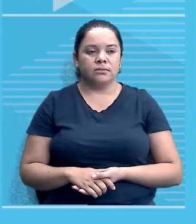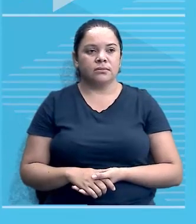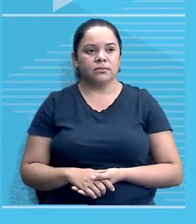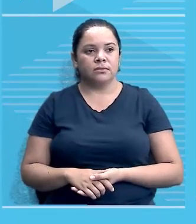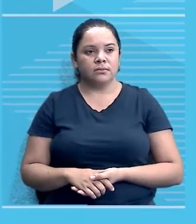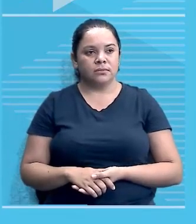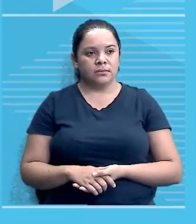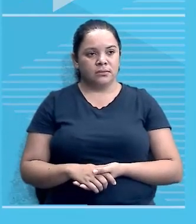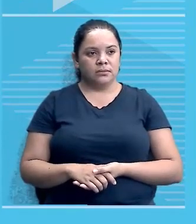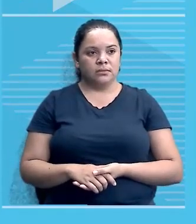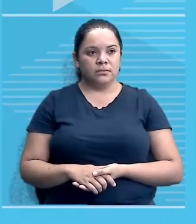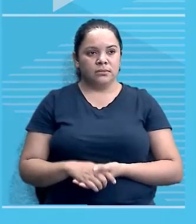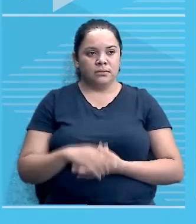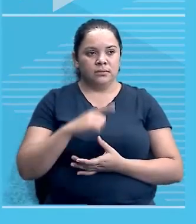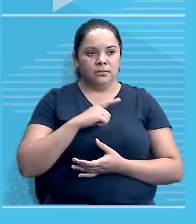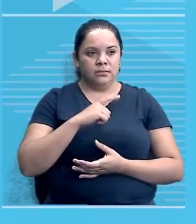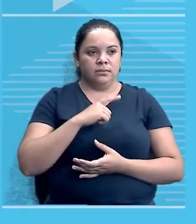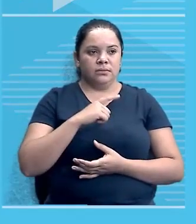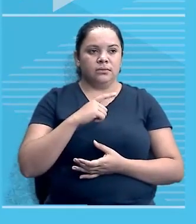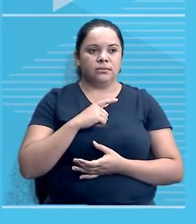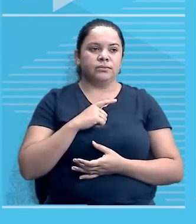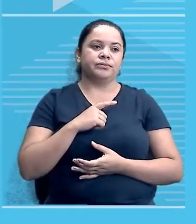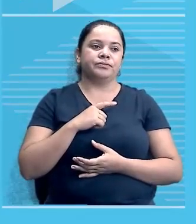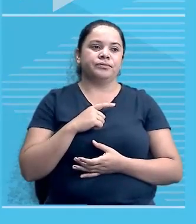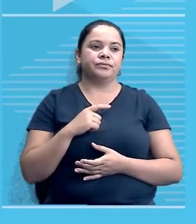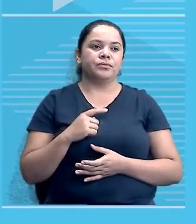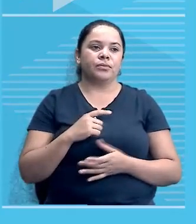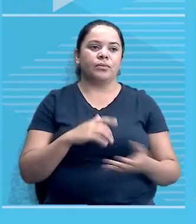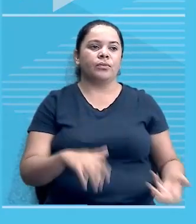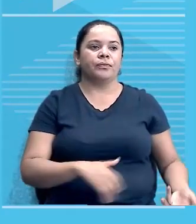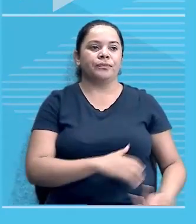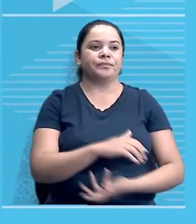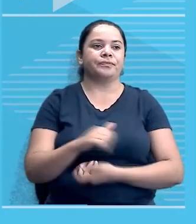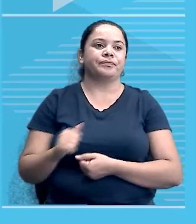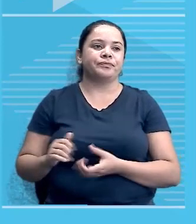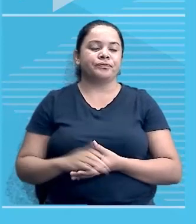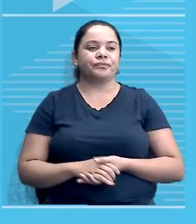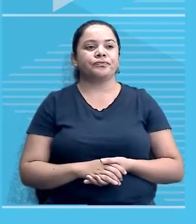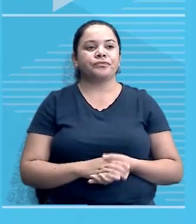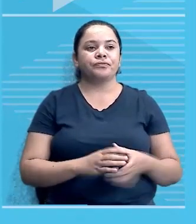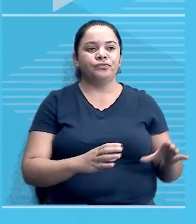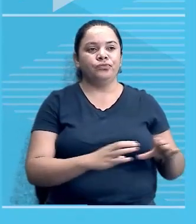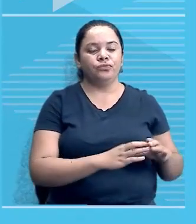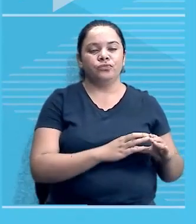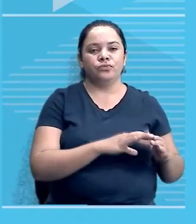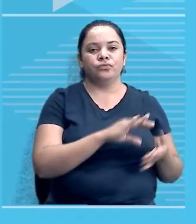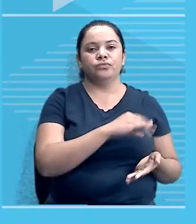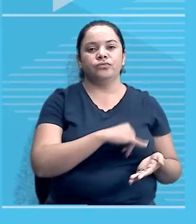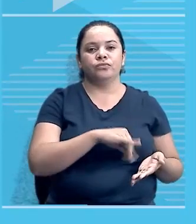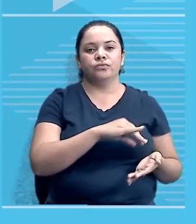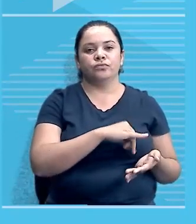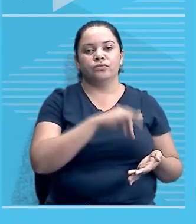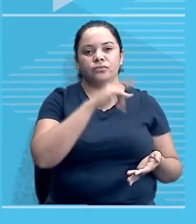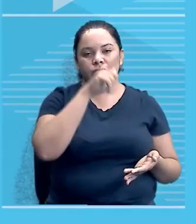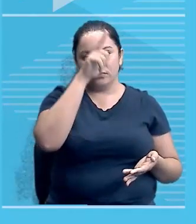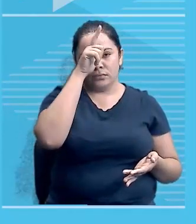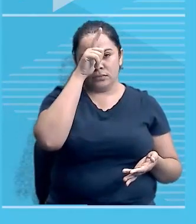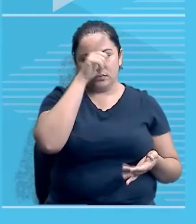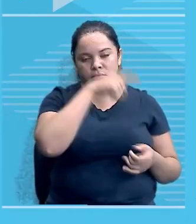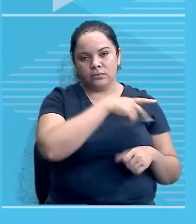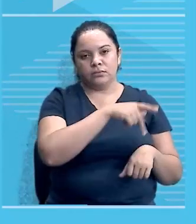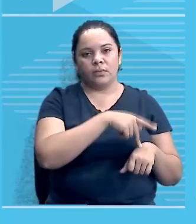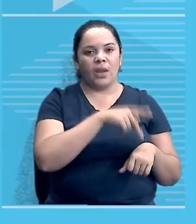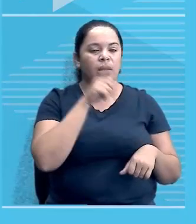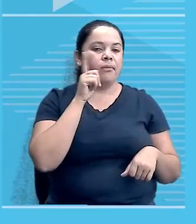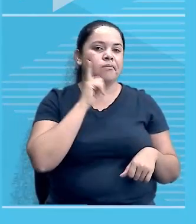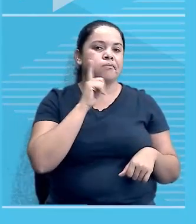lado, o bloco capitalista, liderado pelos Estados Unidos. Do outro lado, o bloco socialista, liderado